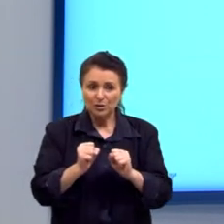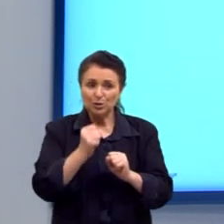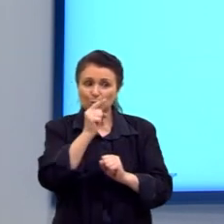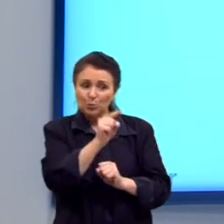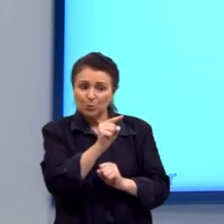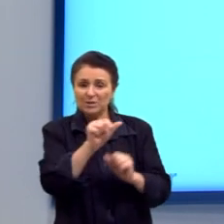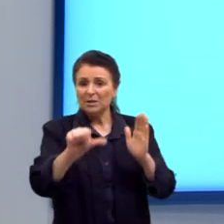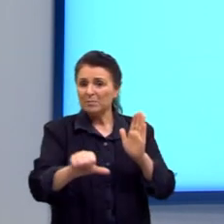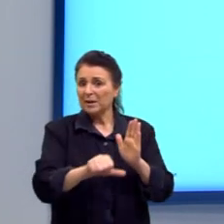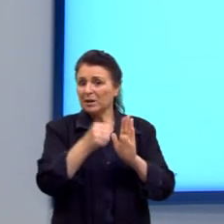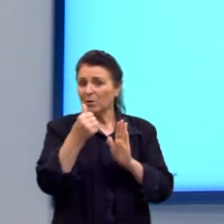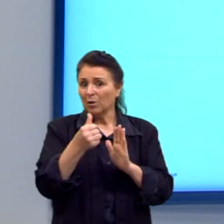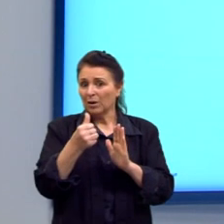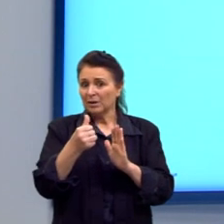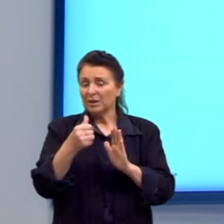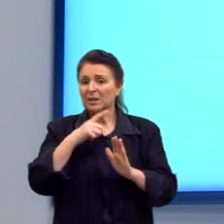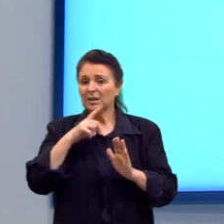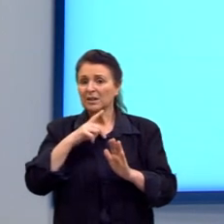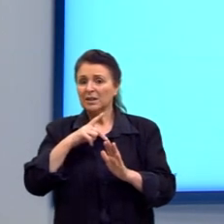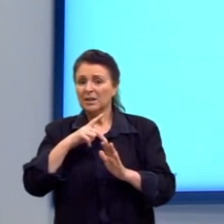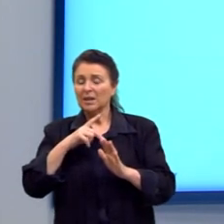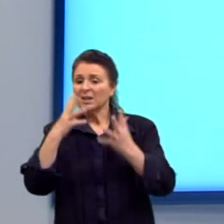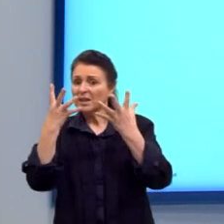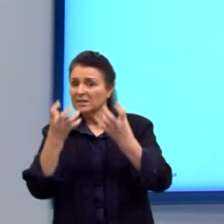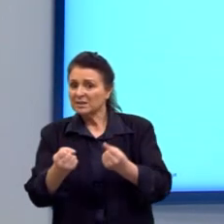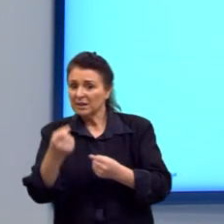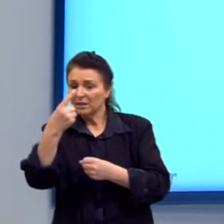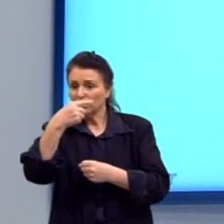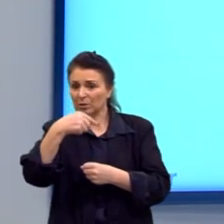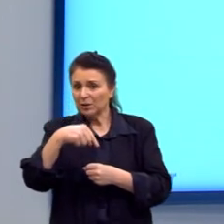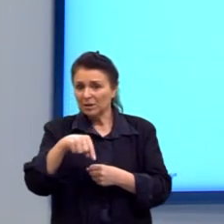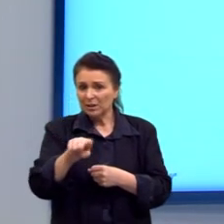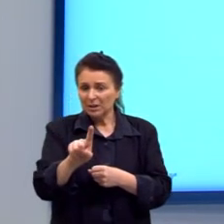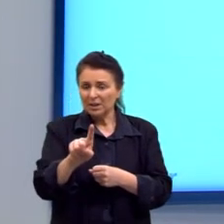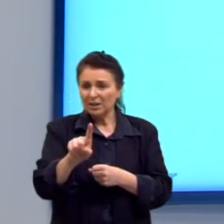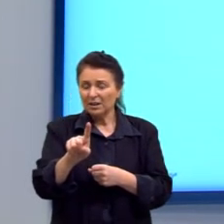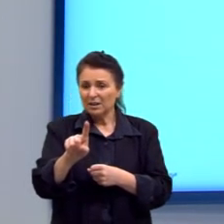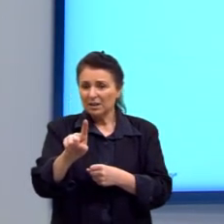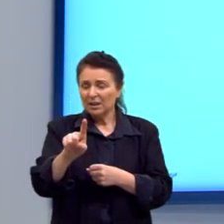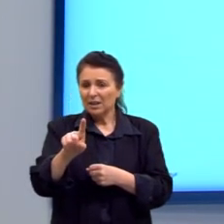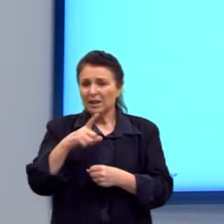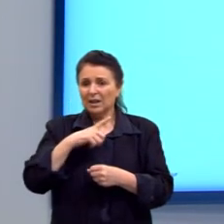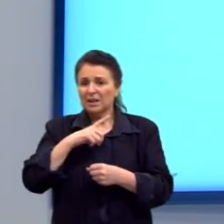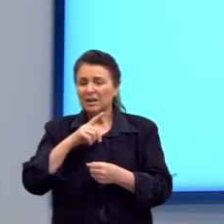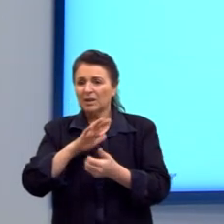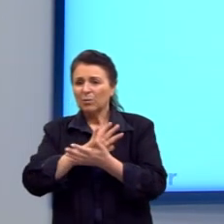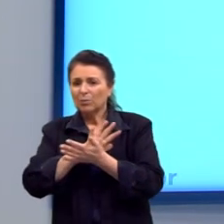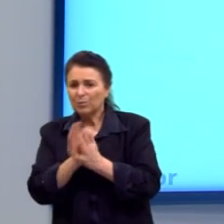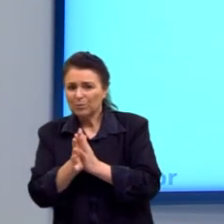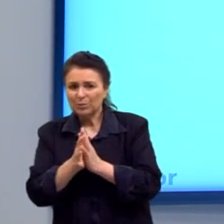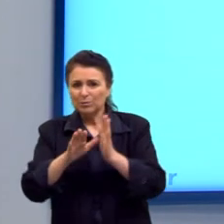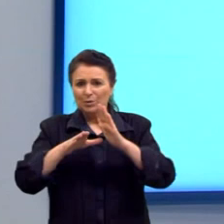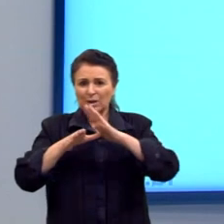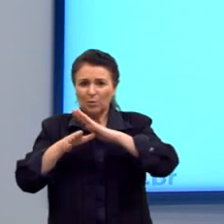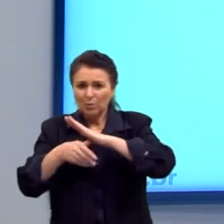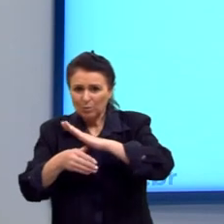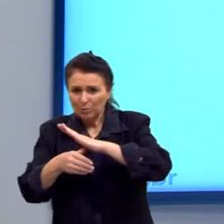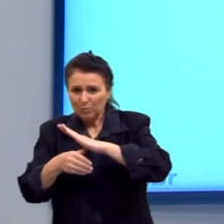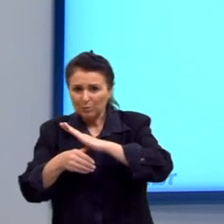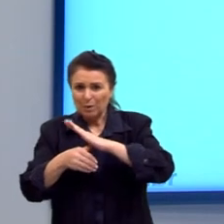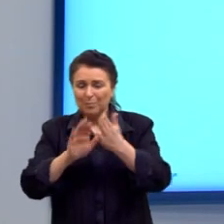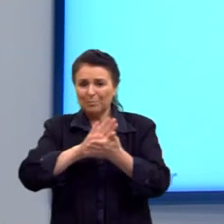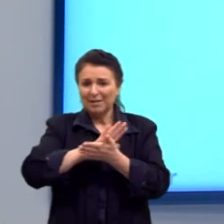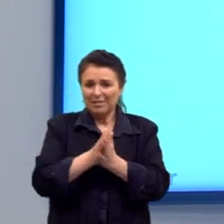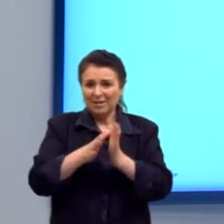outros que, por muita piedade, permitem aos distúrbios que levam ao assassino e ao roubo. No século